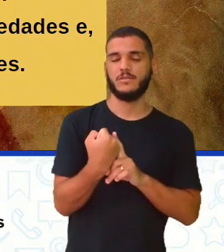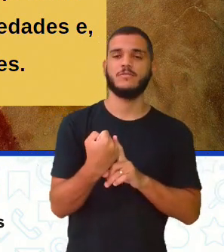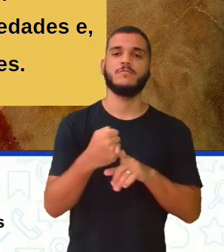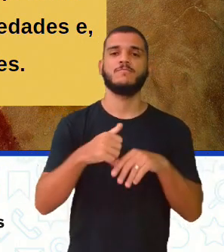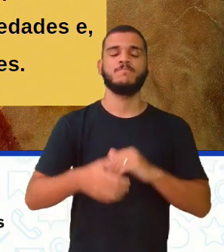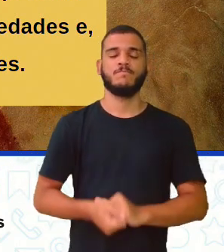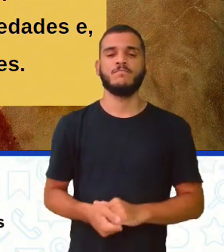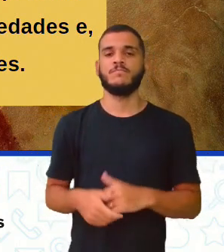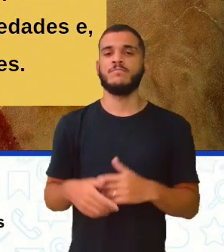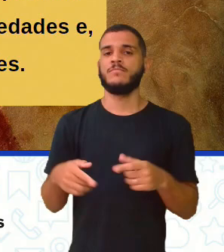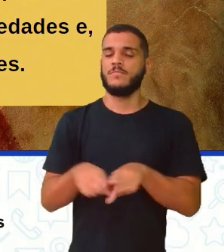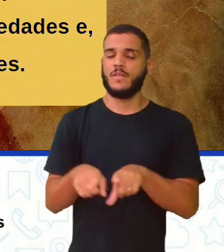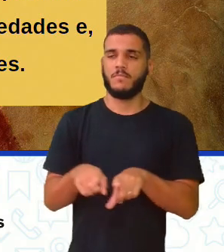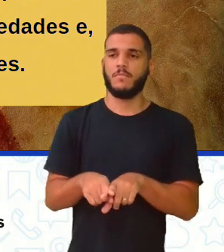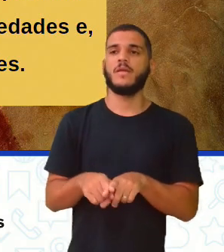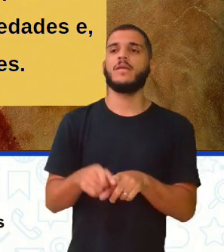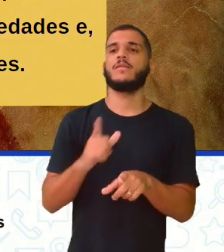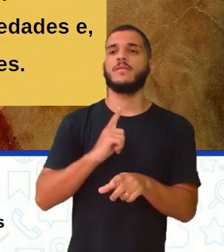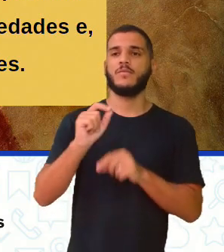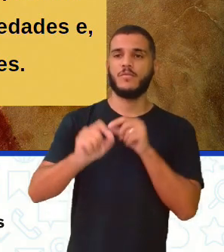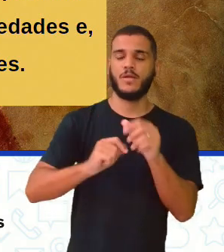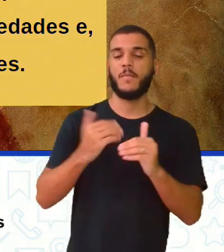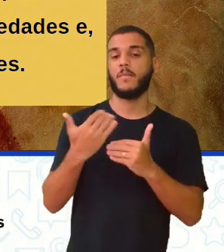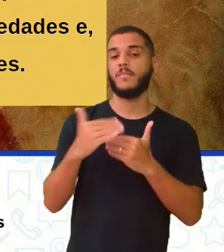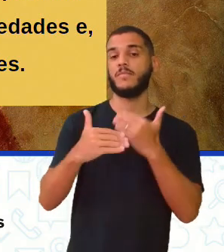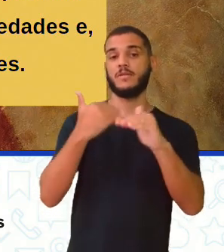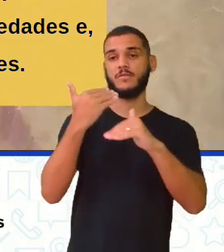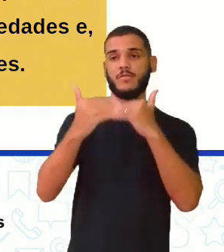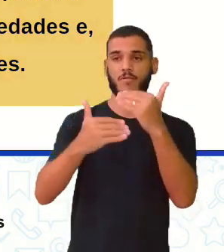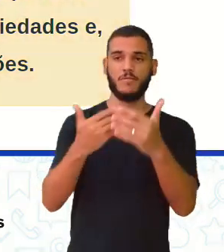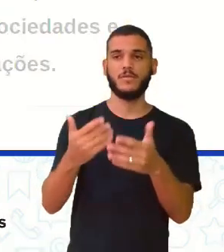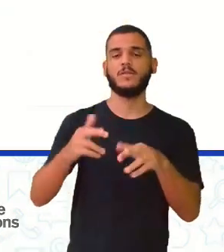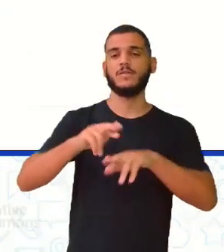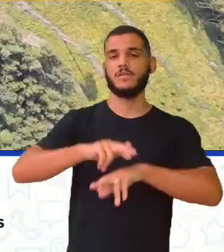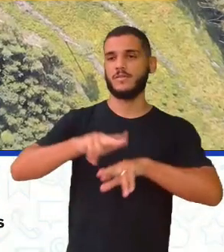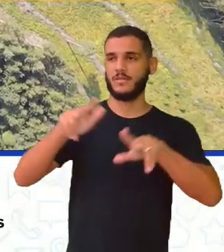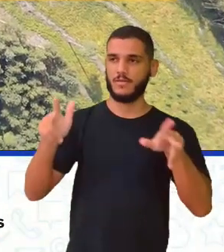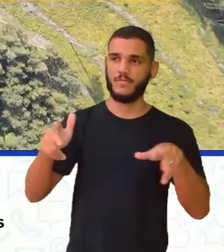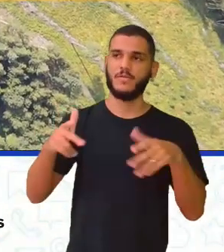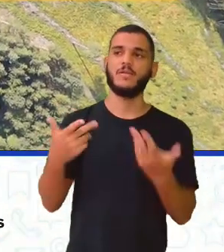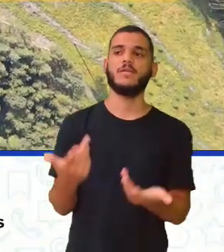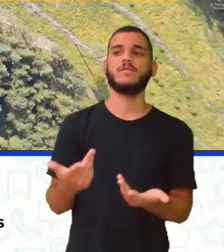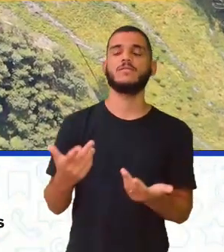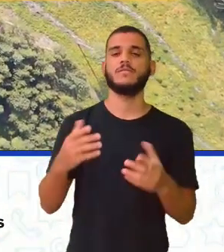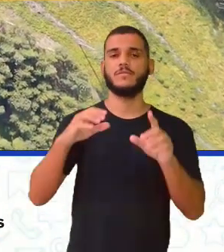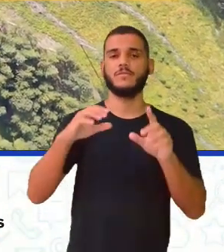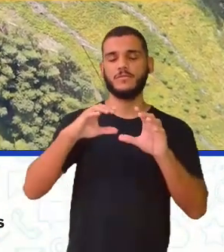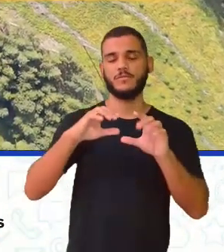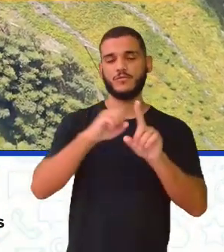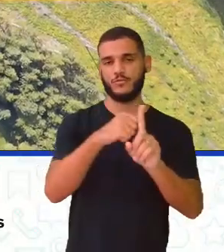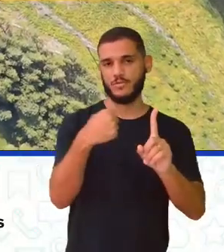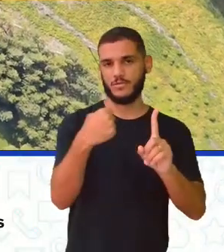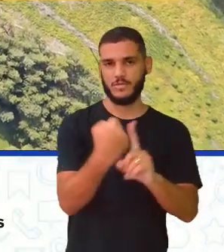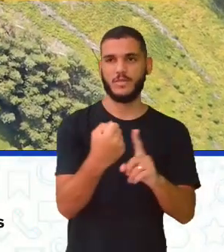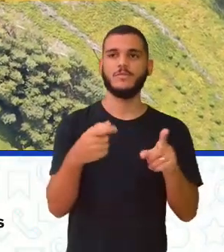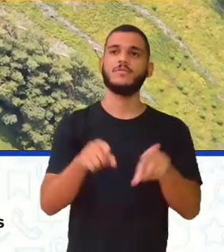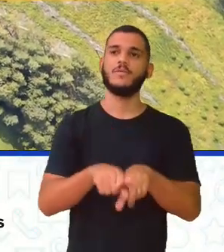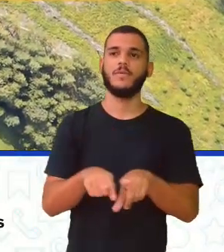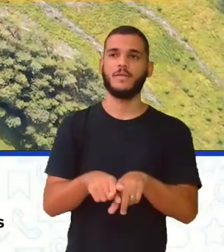e, por extensão, o desenvolvimento de diferentes civilizações.